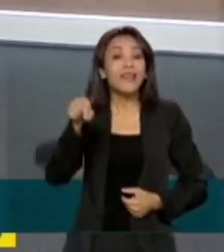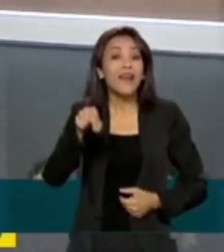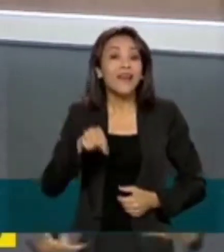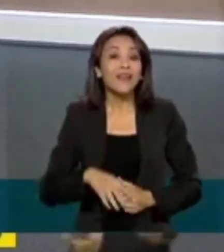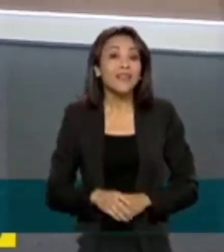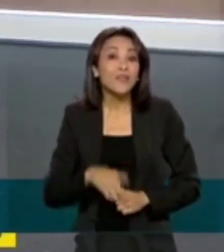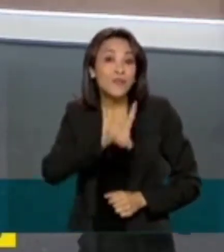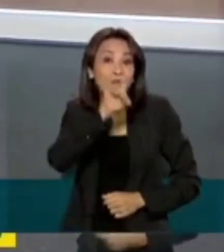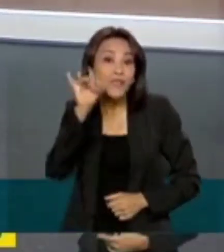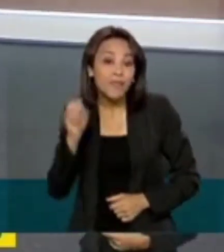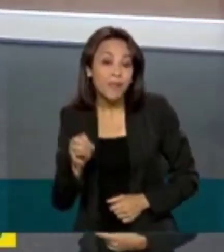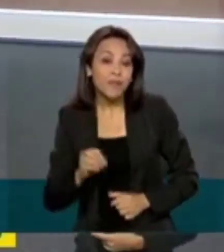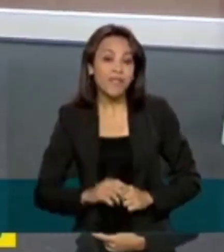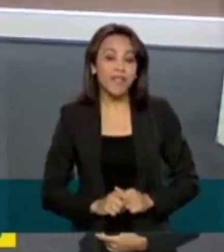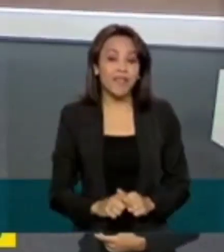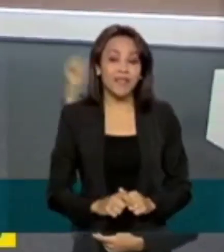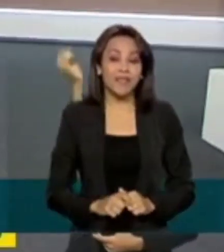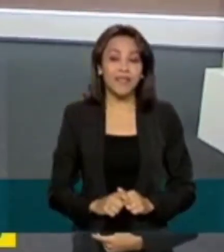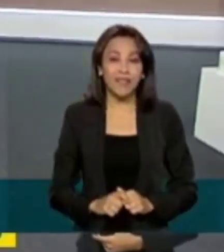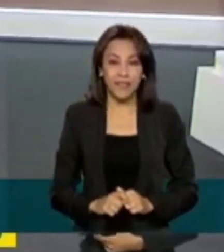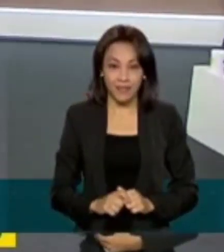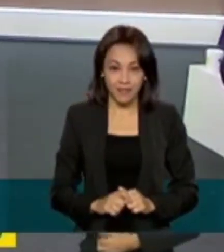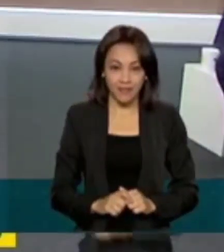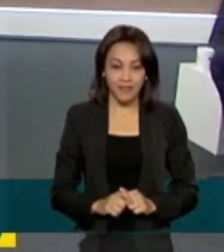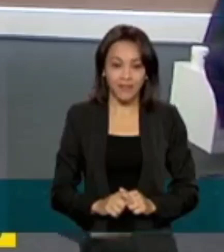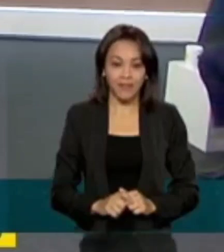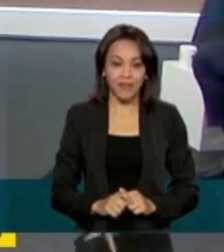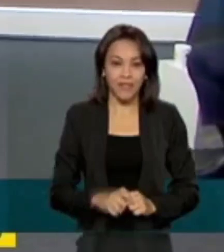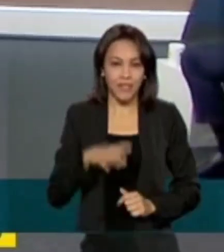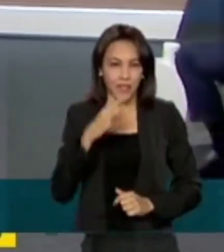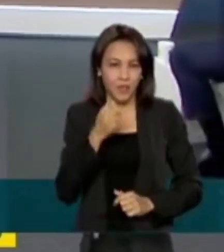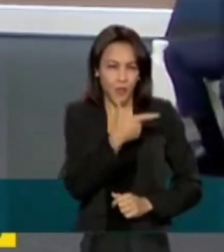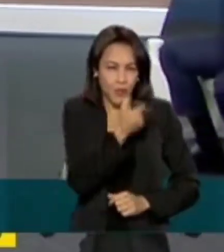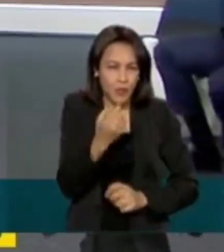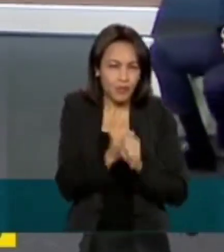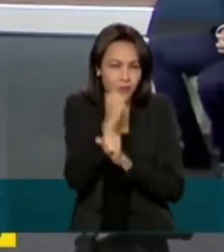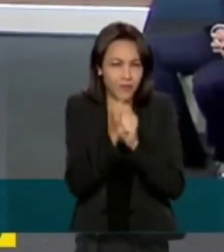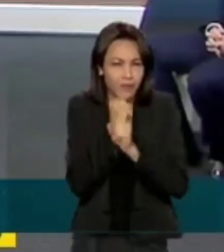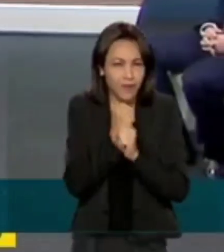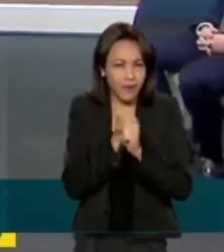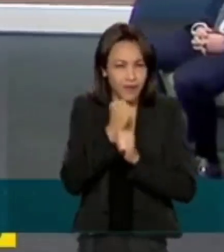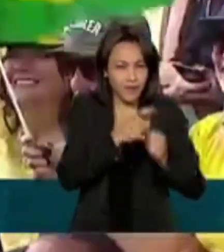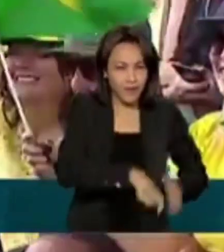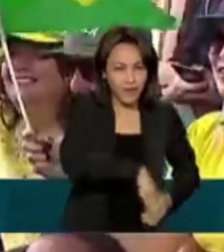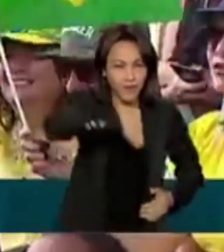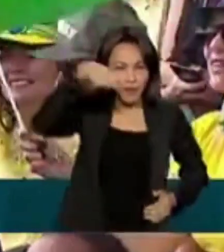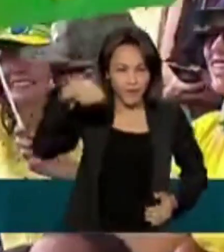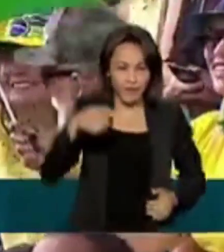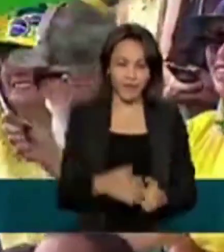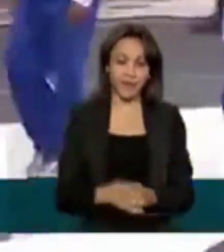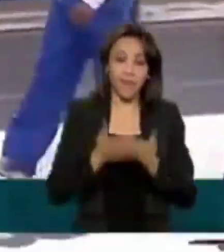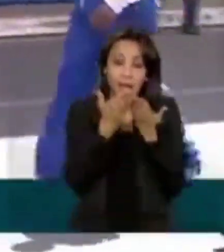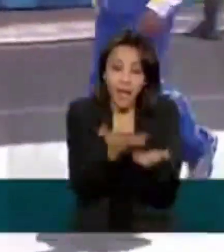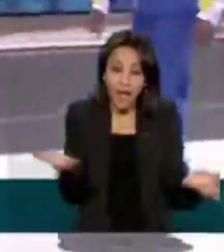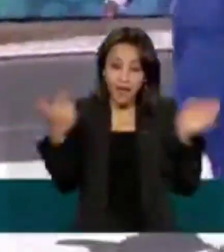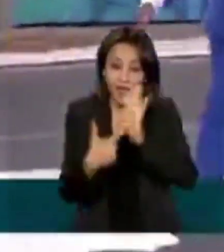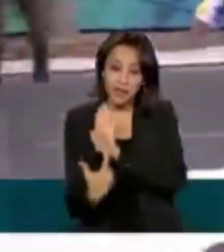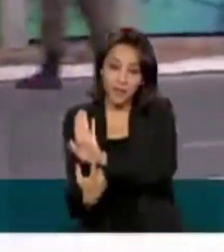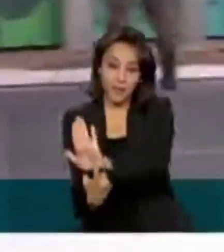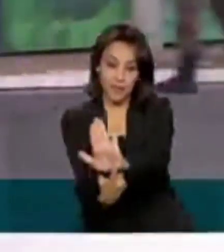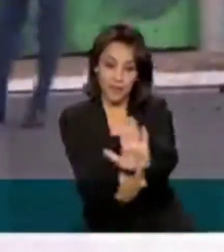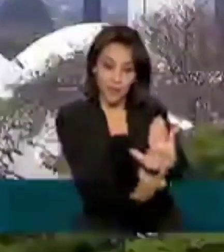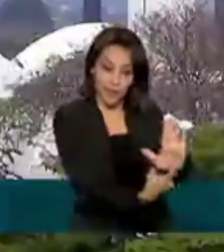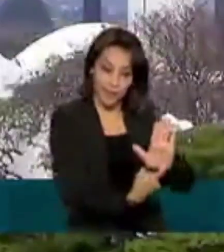pátria, do nosso povo e de tudo o que construímos nesses quase 200 anos de independência. A exibição do desfile